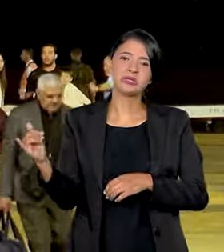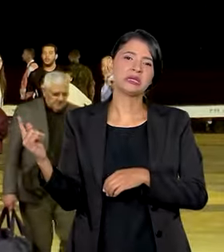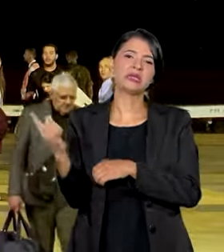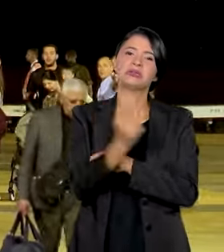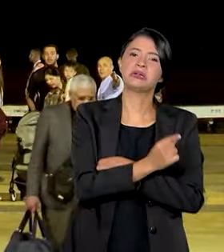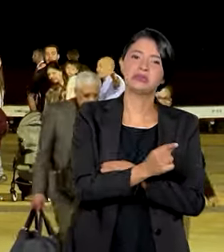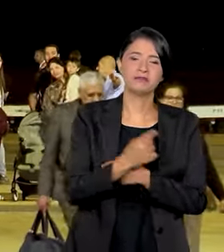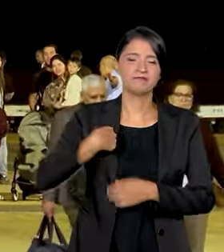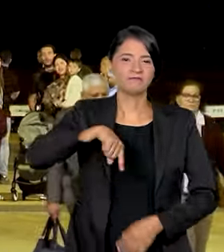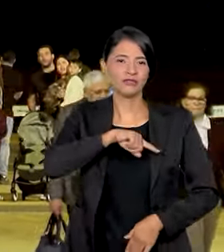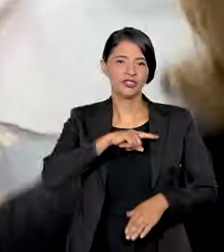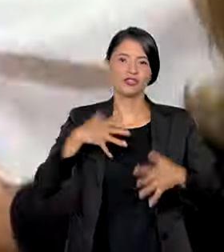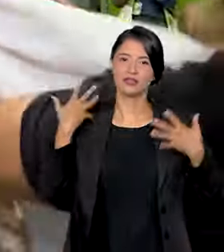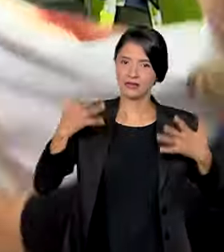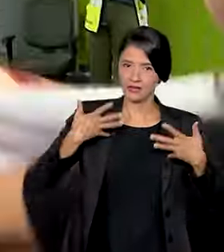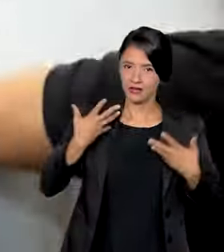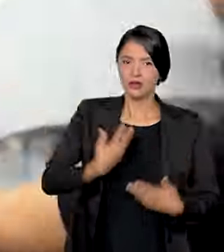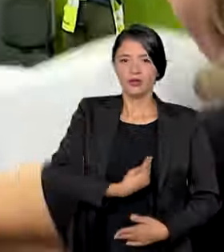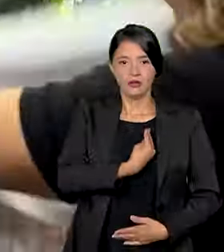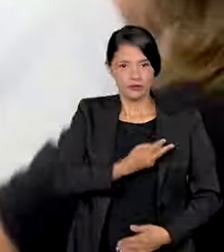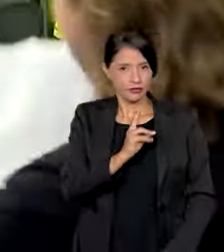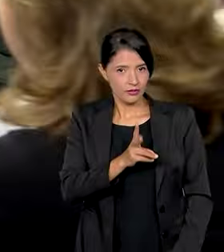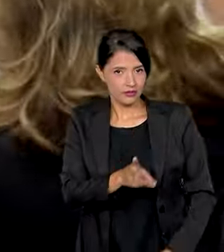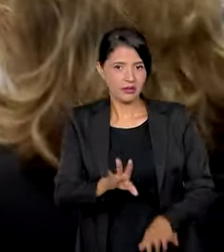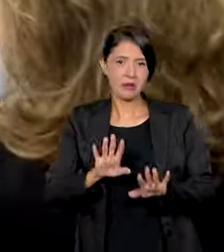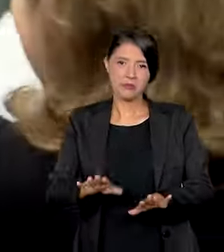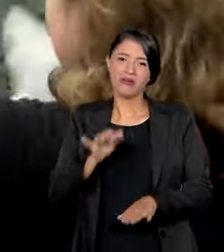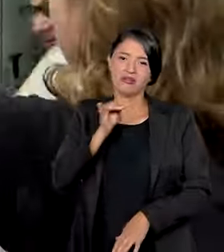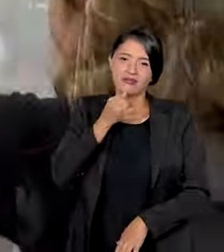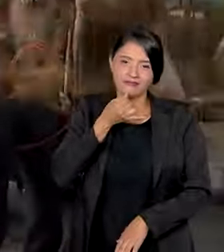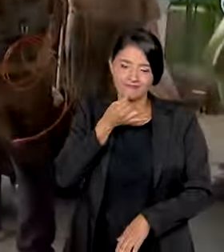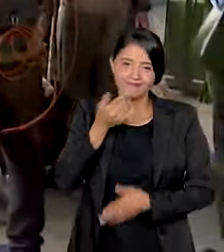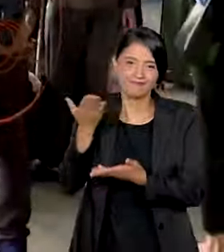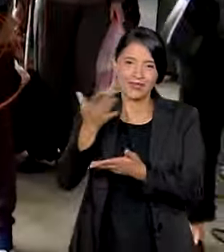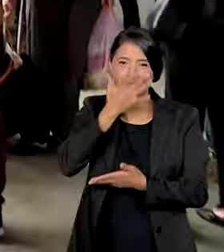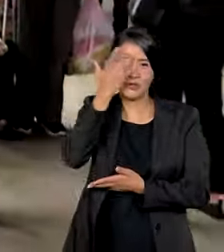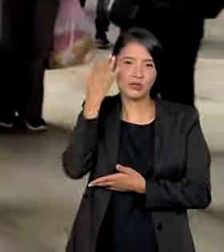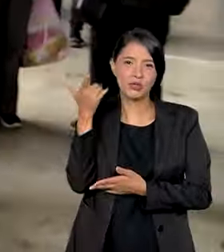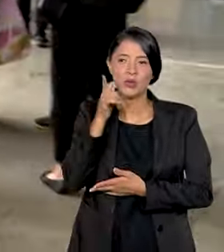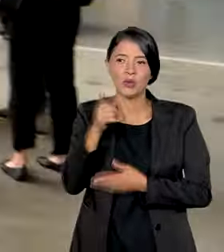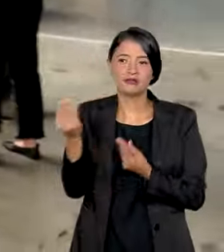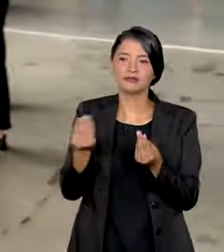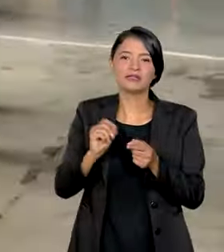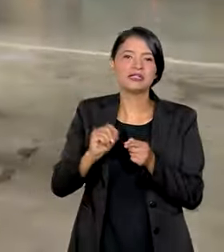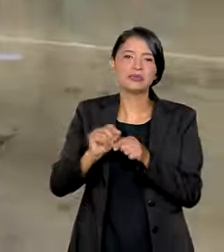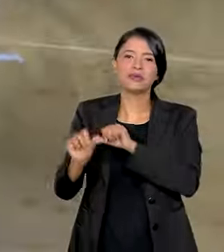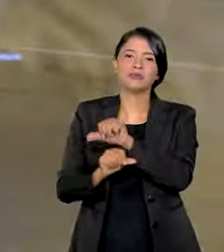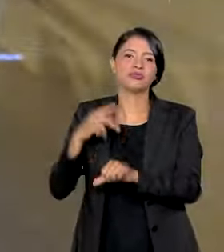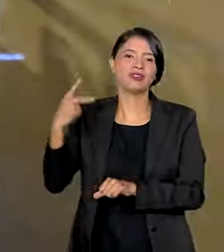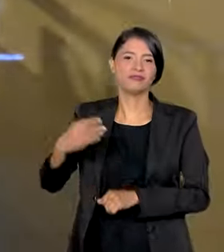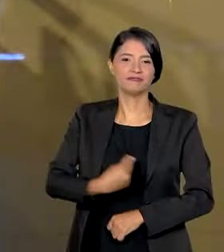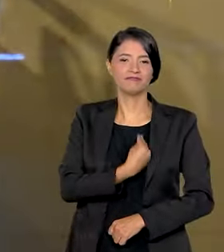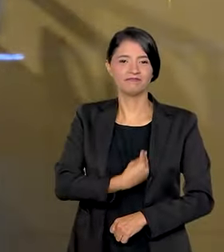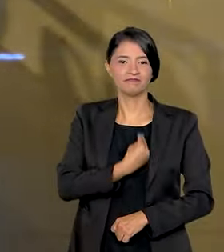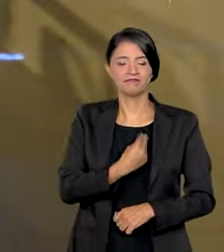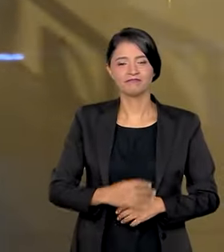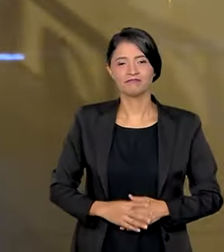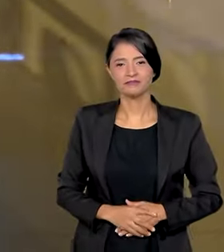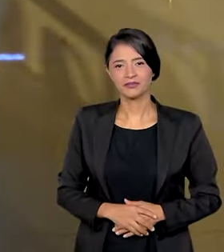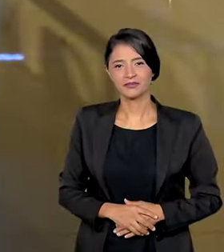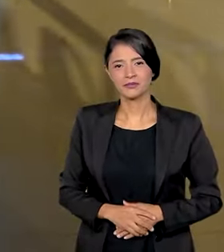conseguem sair dali. Então a gente se alegra por sobrevivência, mas a gente se entristece por aqueles que não têm o que fazer para mudar a realidade.